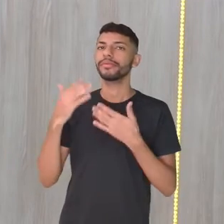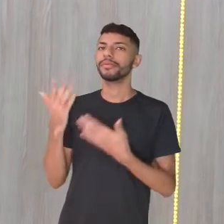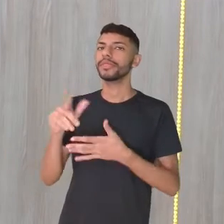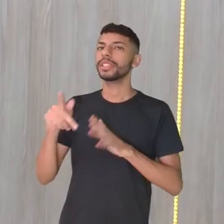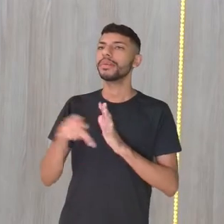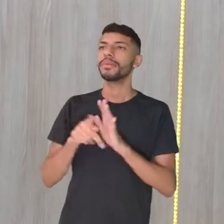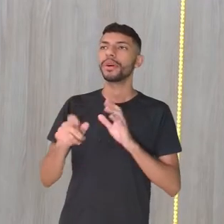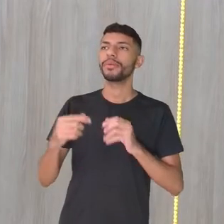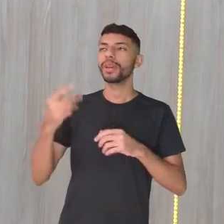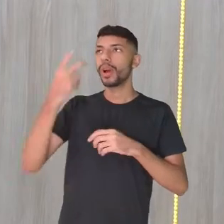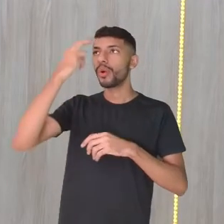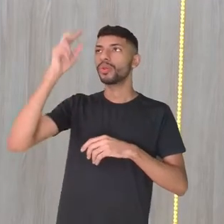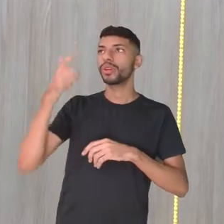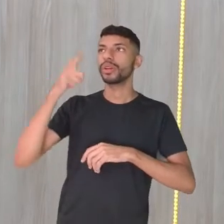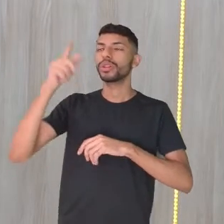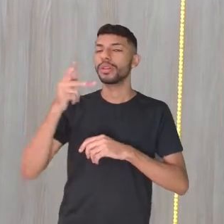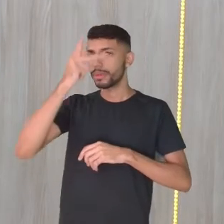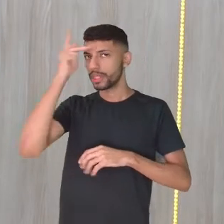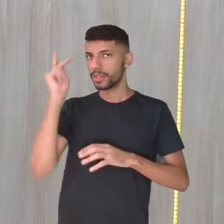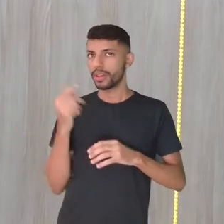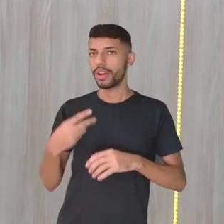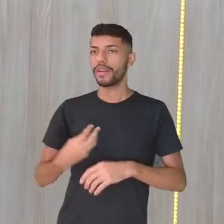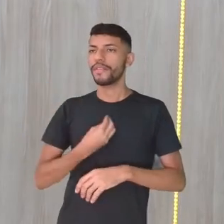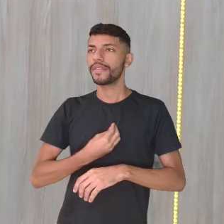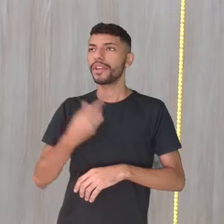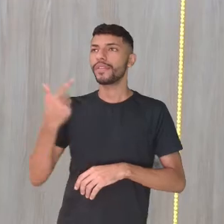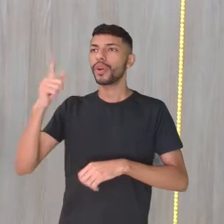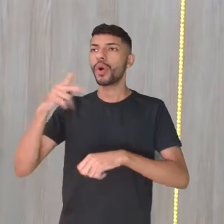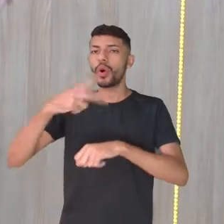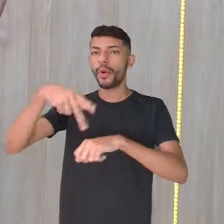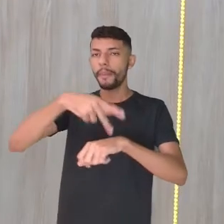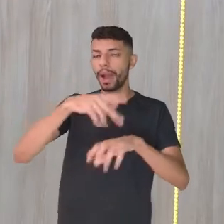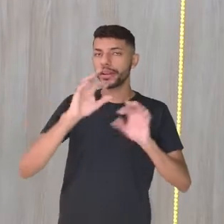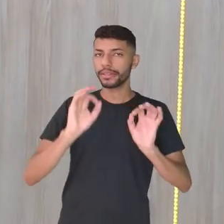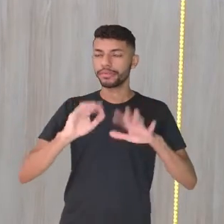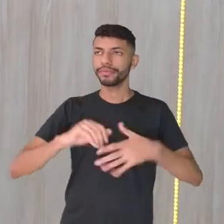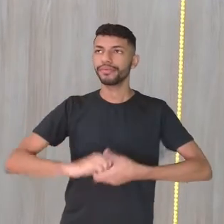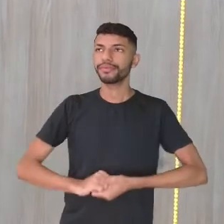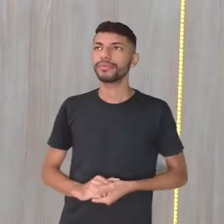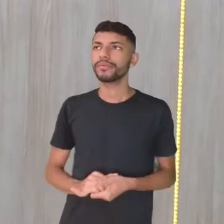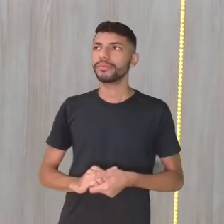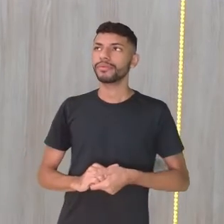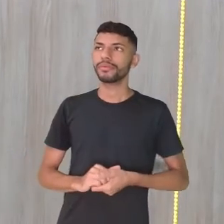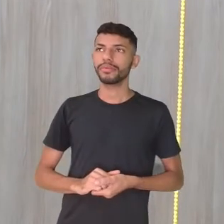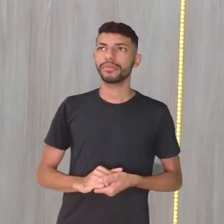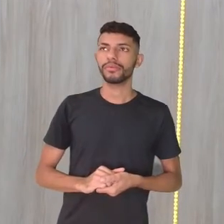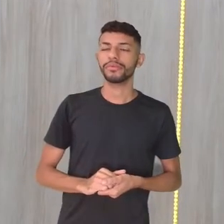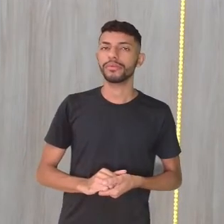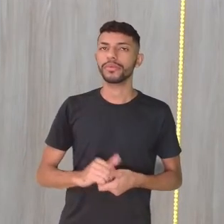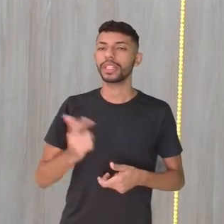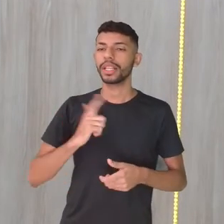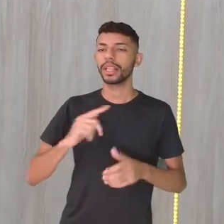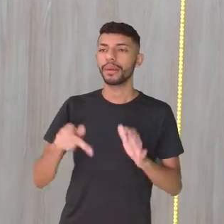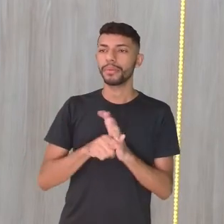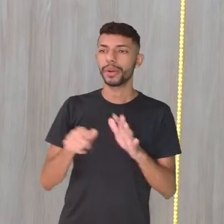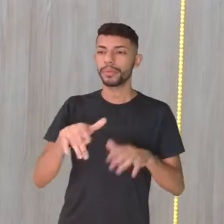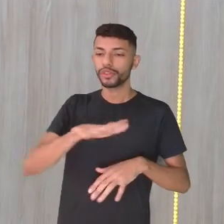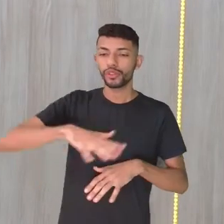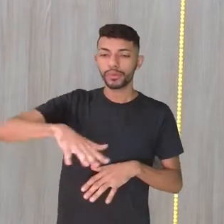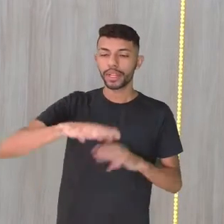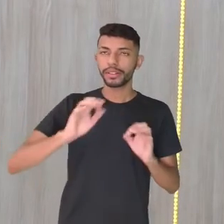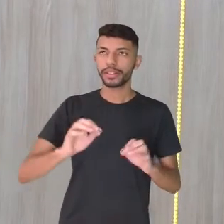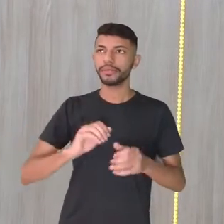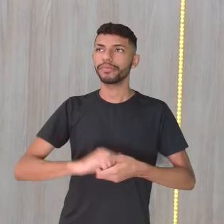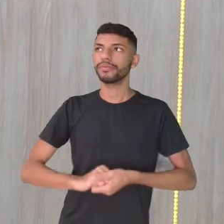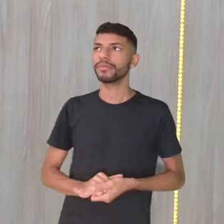de outras pessoas que vivem na Europa e em outros países, né? Um país mais quente como o nosso, se a